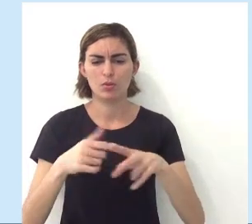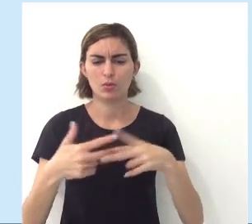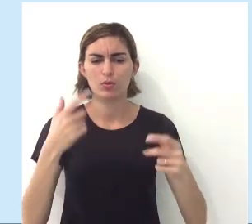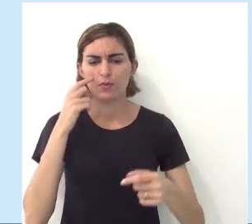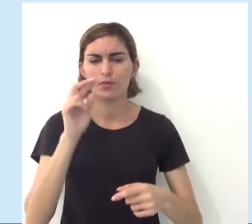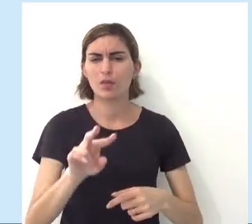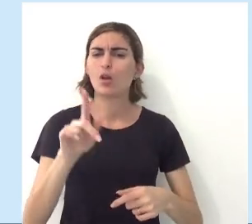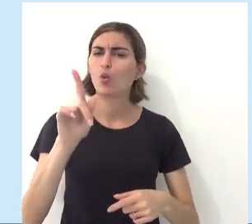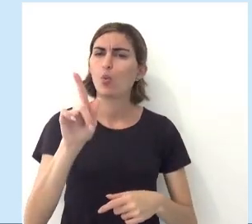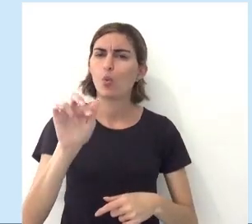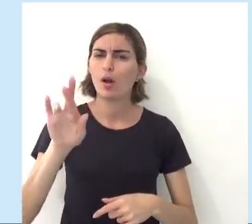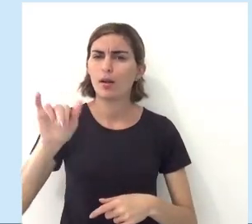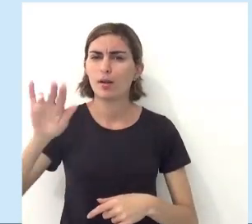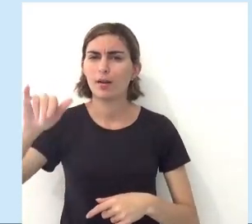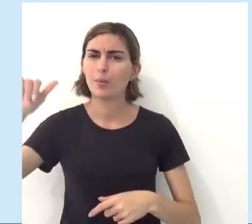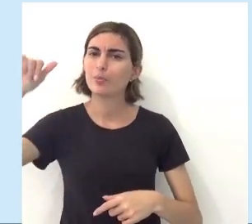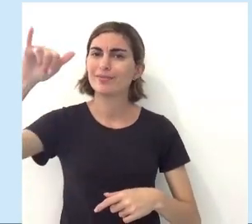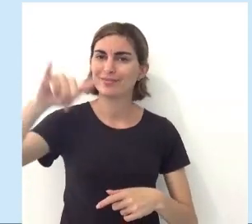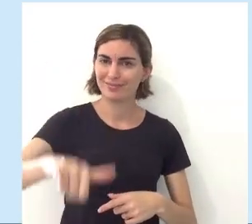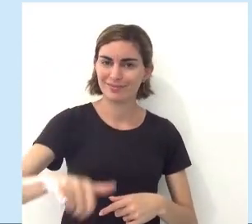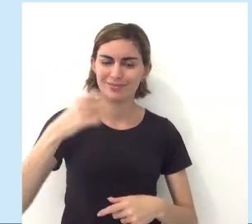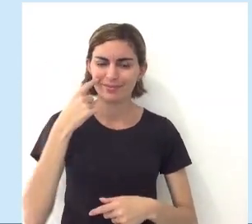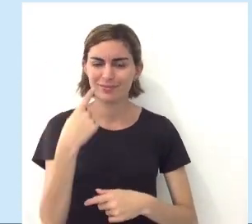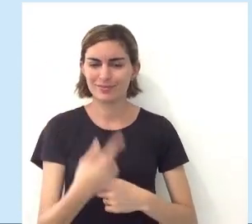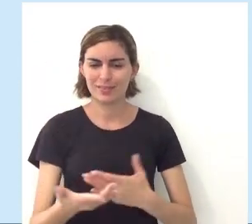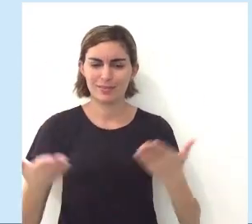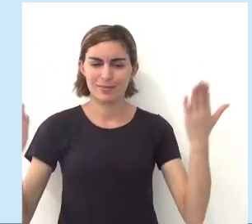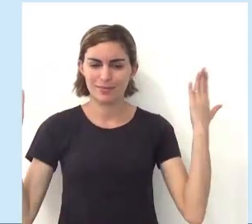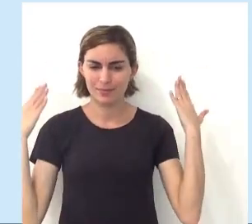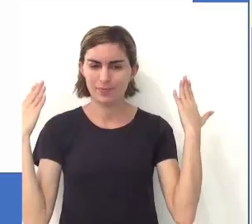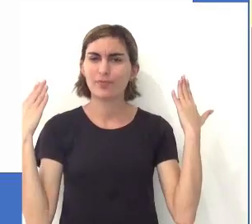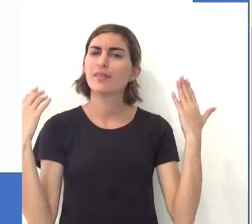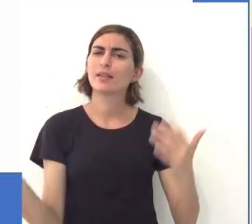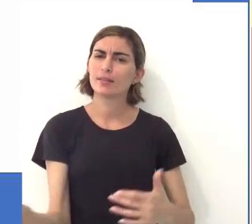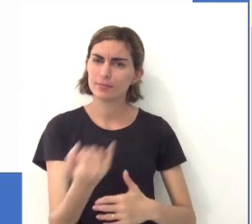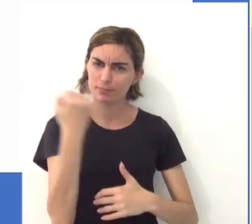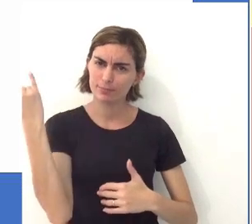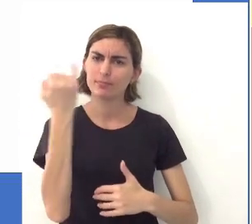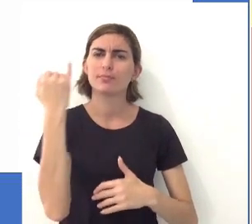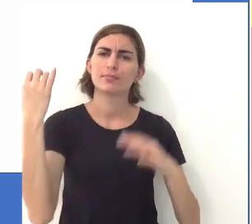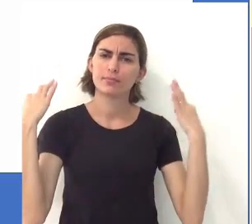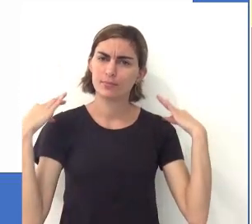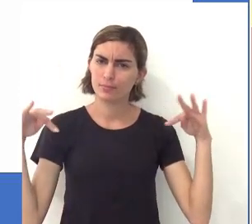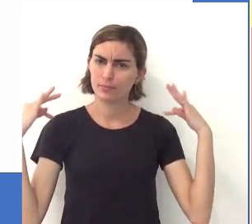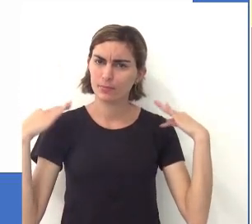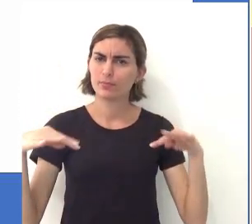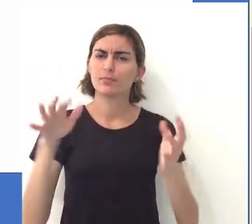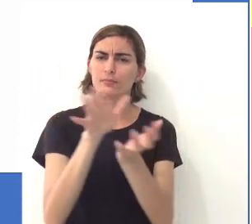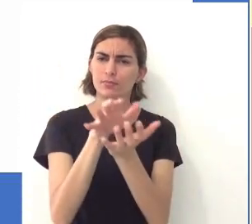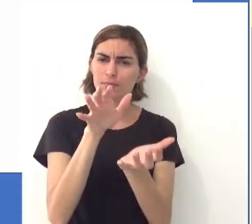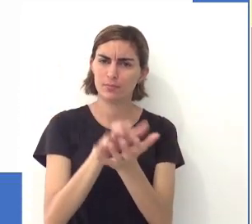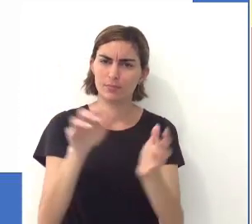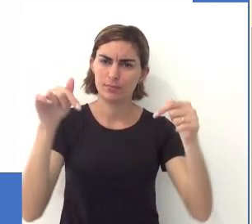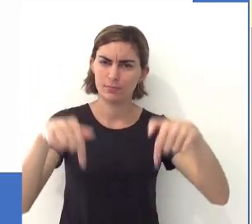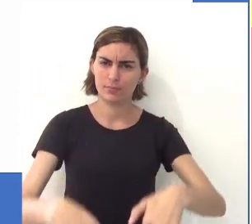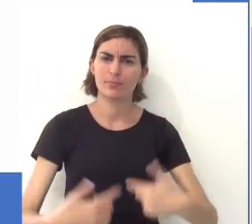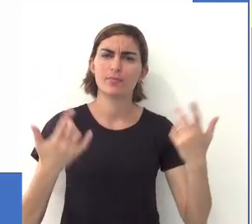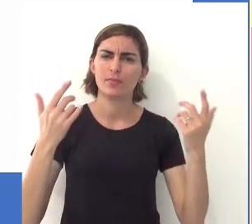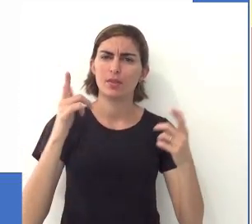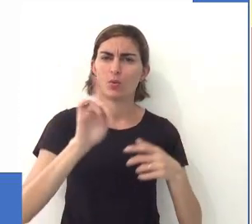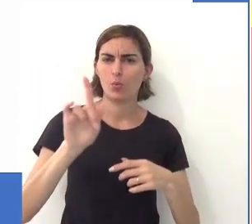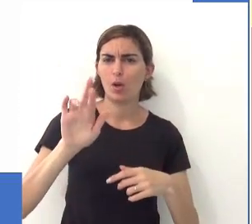Outra coisa que a gente vai ver também é o aeroporto dos Guararapes, tá, gente? Acompanha na tela. Você vê que é muito importante para o turismo em Pernambuco, né?